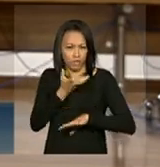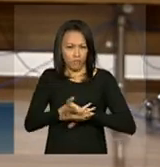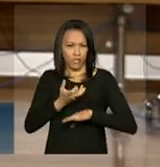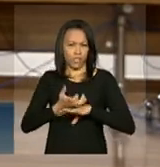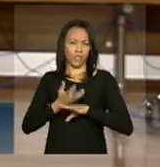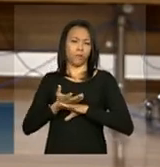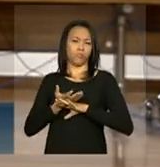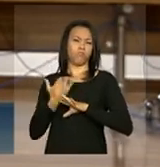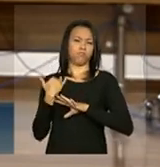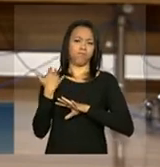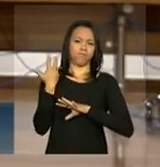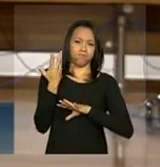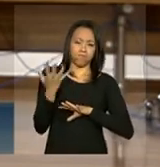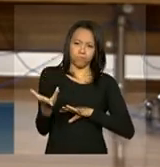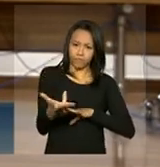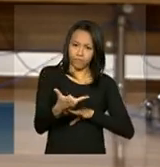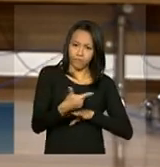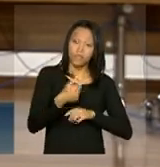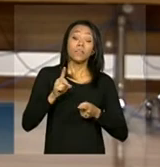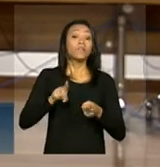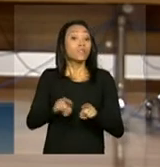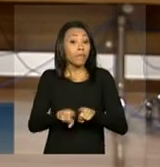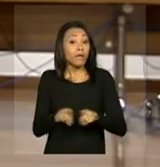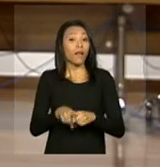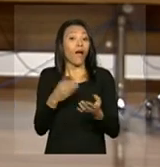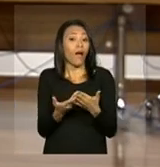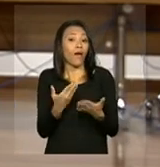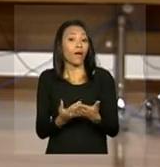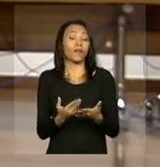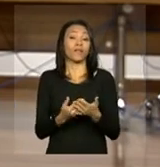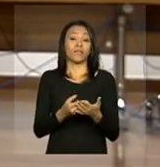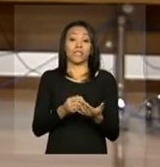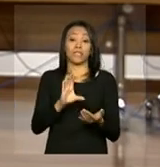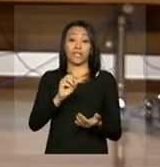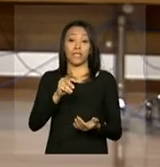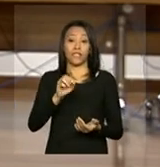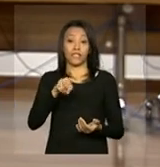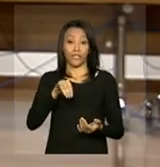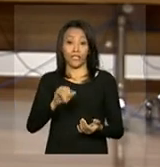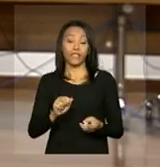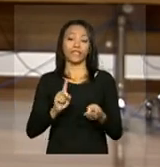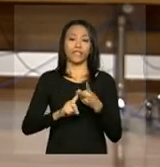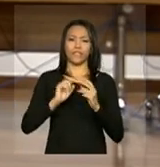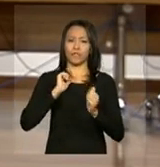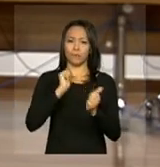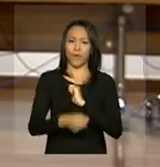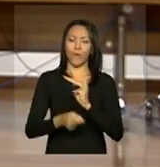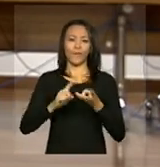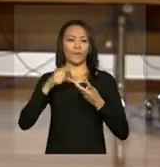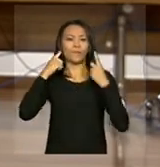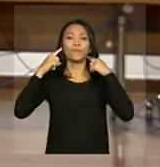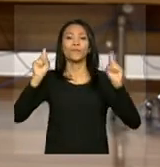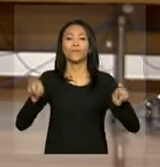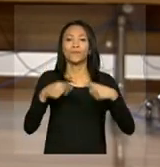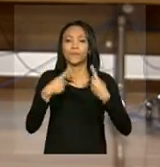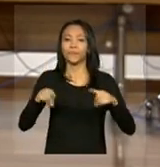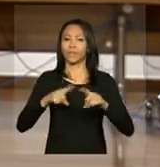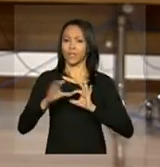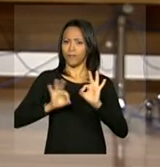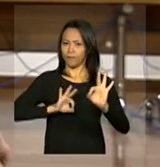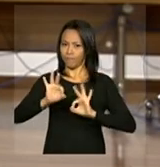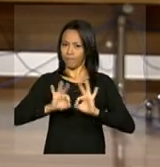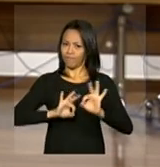tradicionais, mas também aulas de cidadania, de esporte, música, preparação para o trabalho.